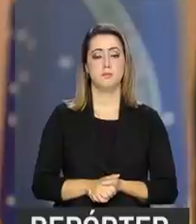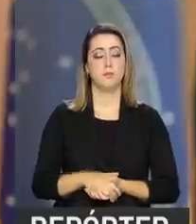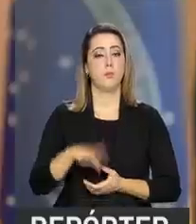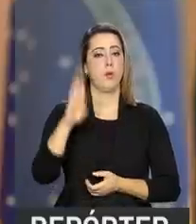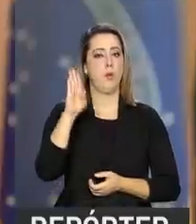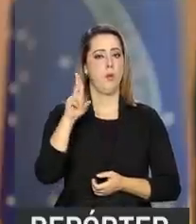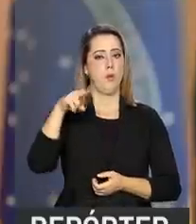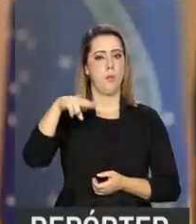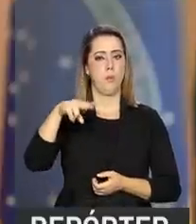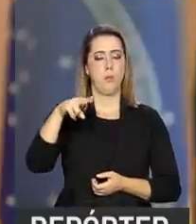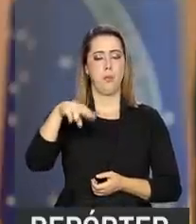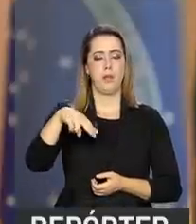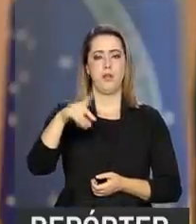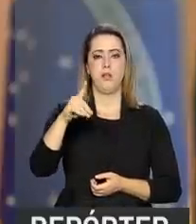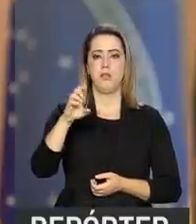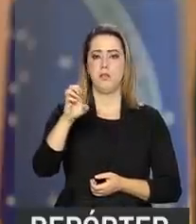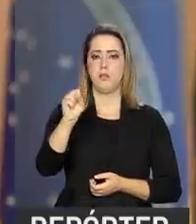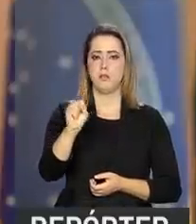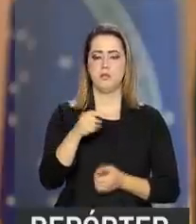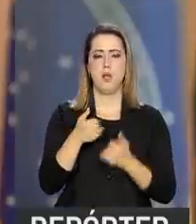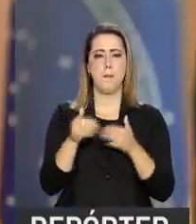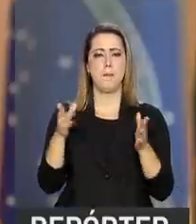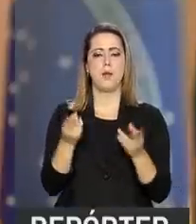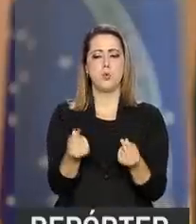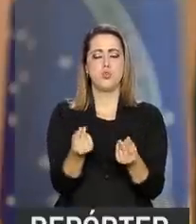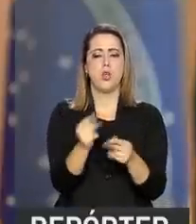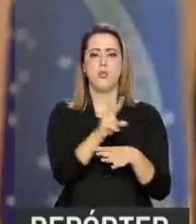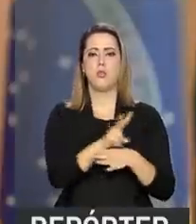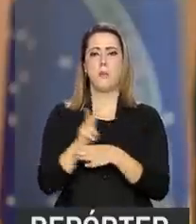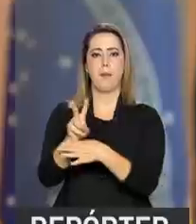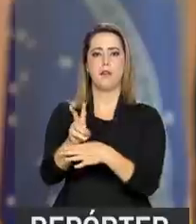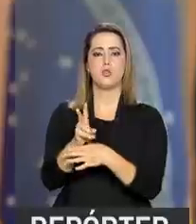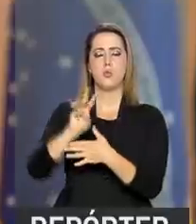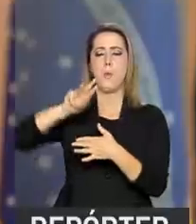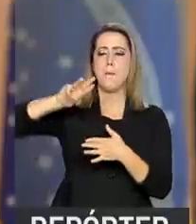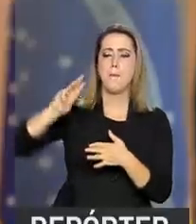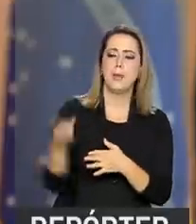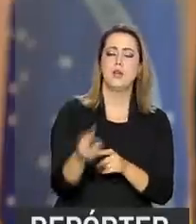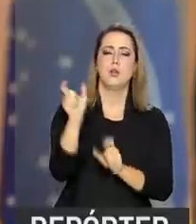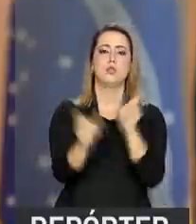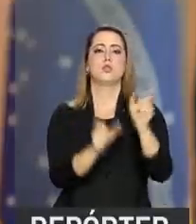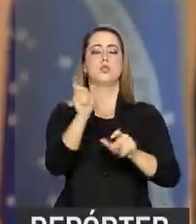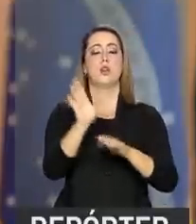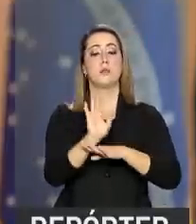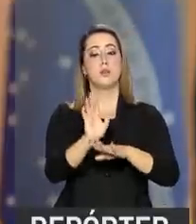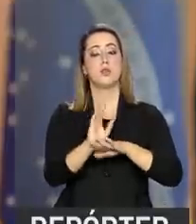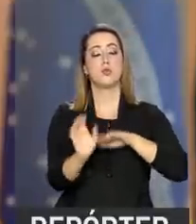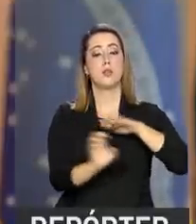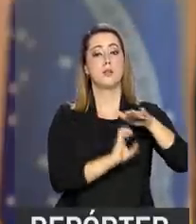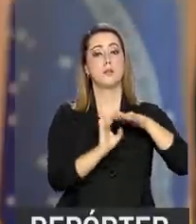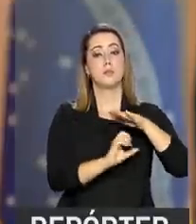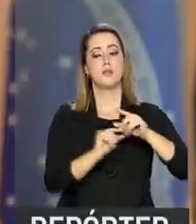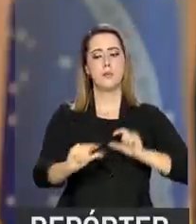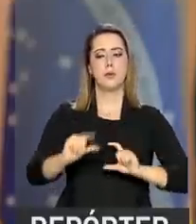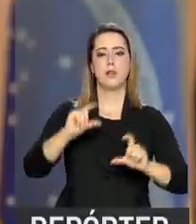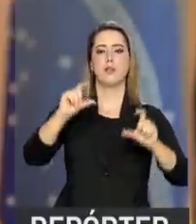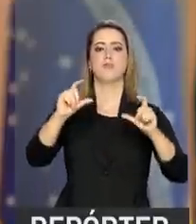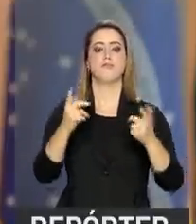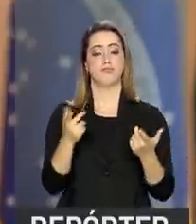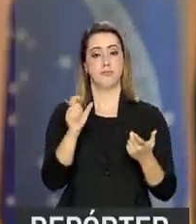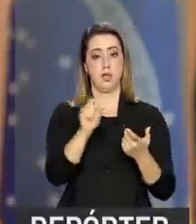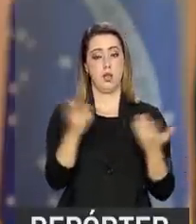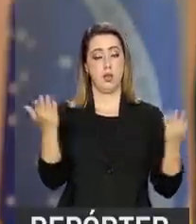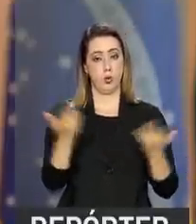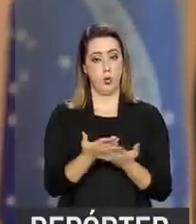BNDES abriu uma linha de crédito de milhões de reais para incentivar o pequeno e médio empreendedor. O